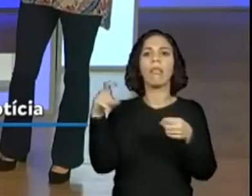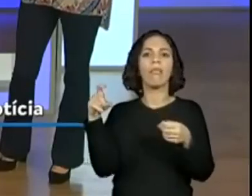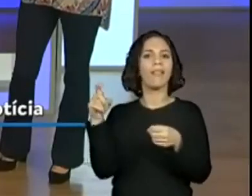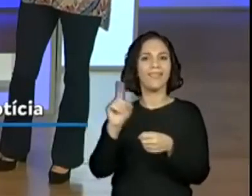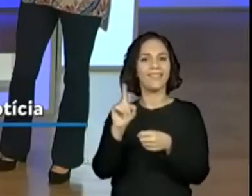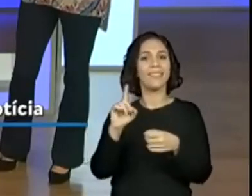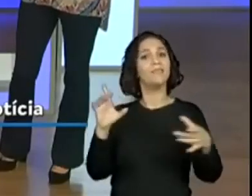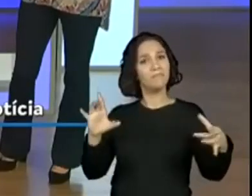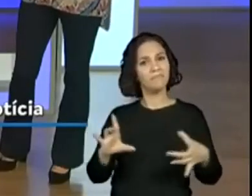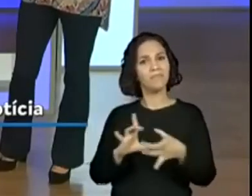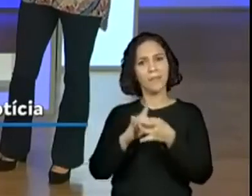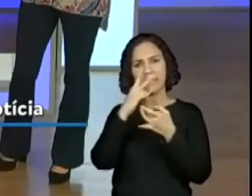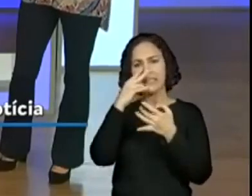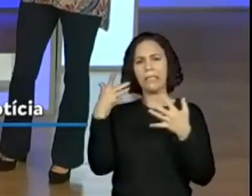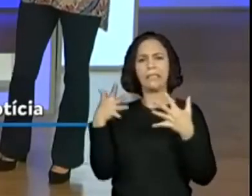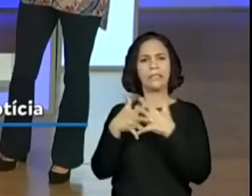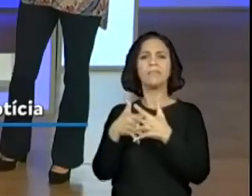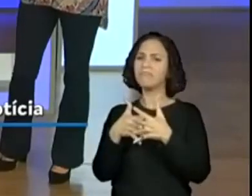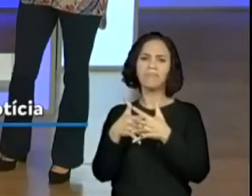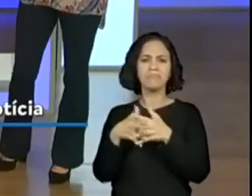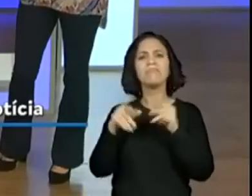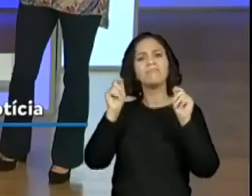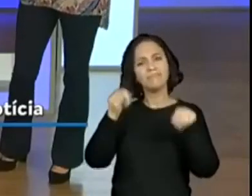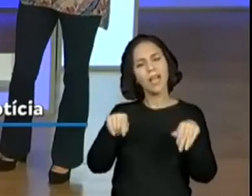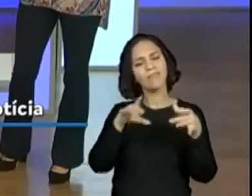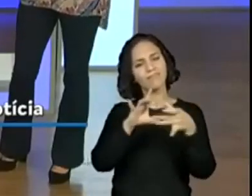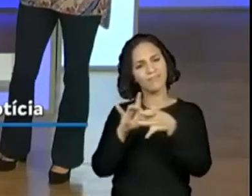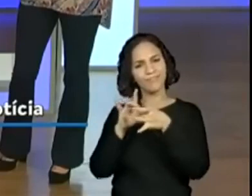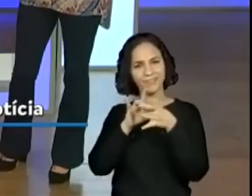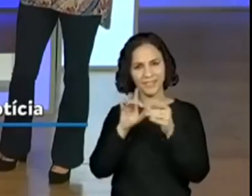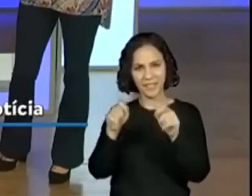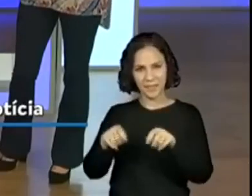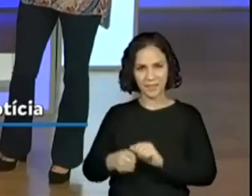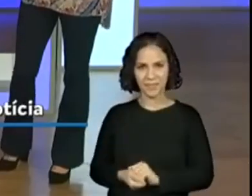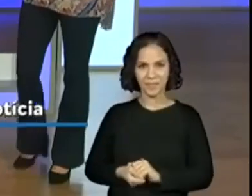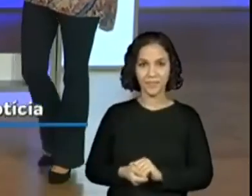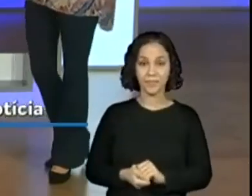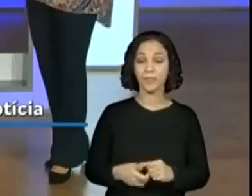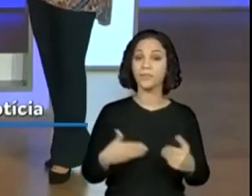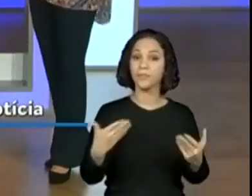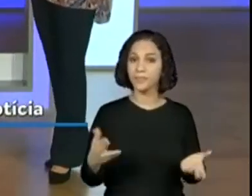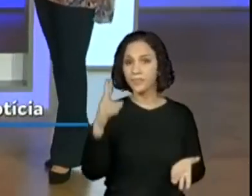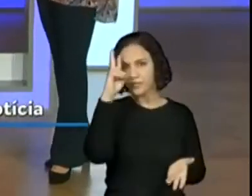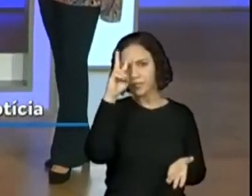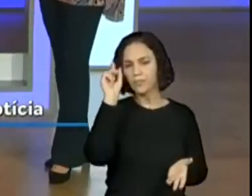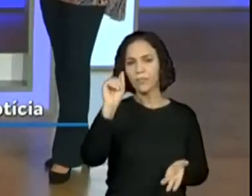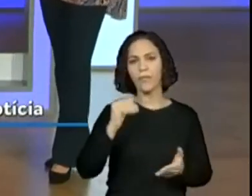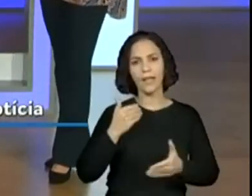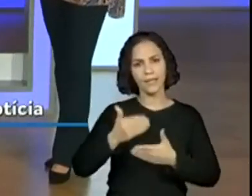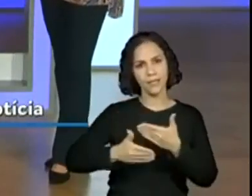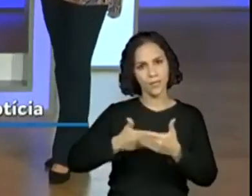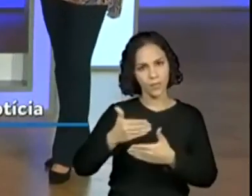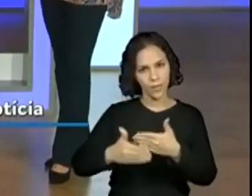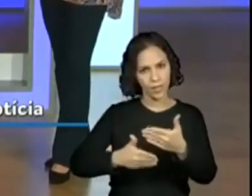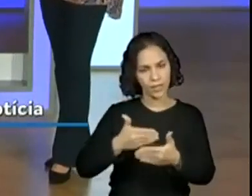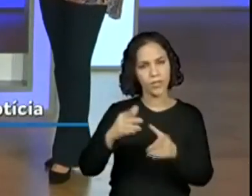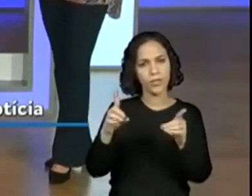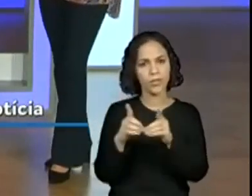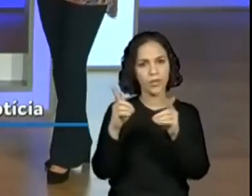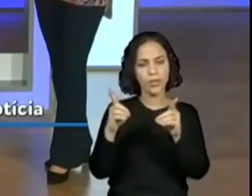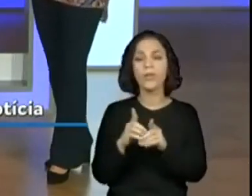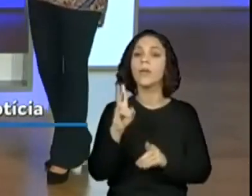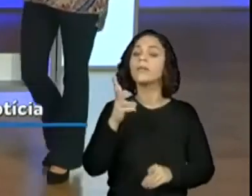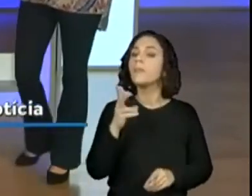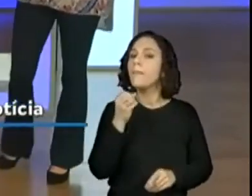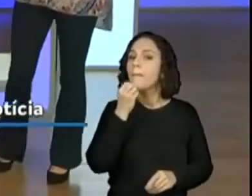não fica tão complexo, na verdade, porque elas estão ligadas, né? Então, lembrando que toda sequência didática é muito bom os